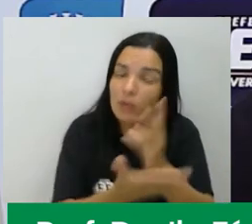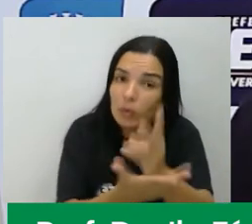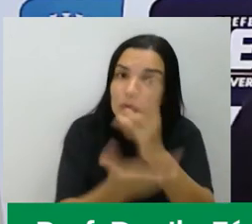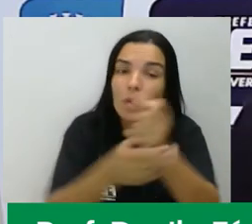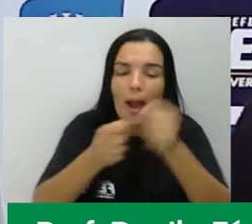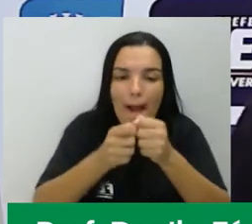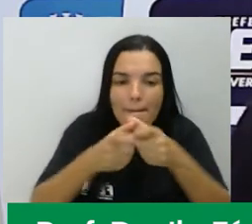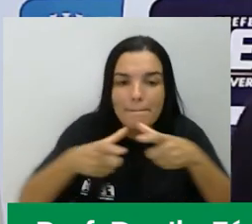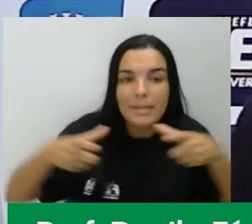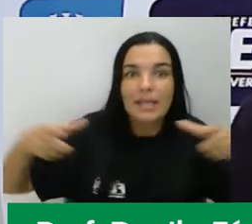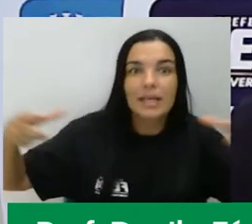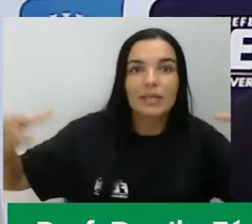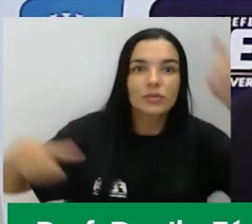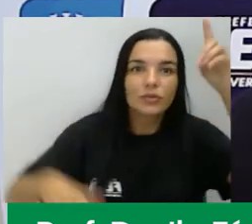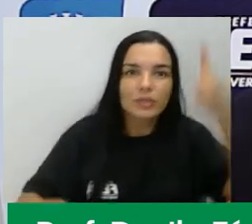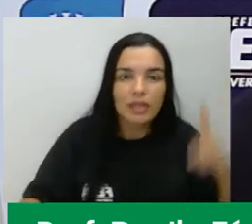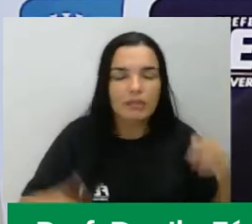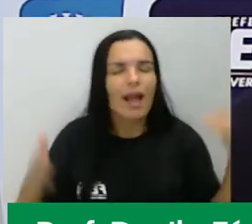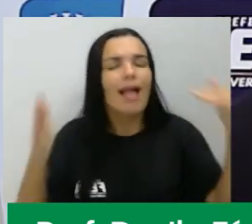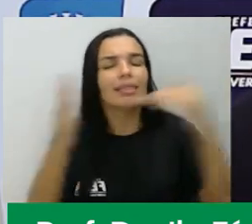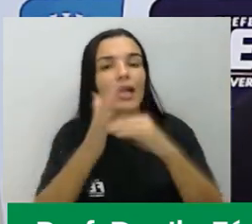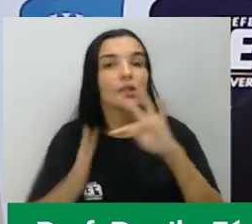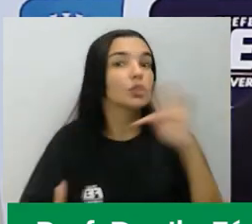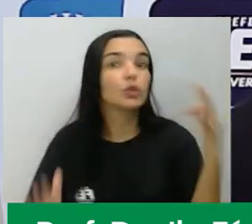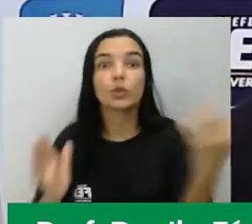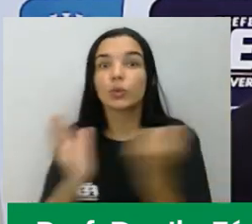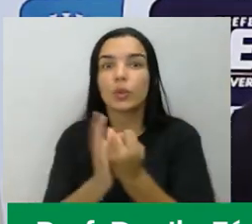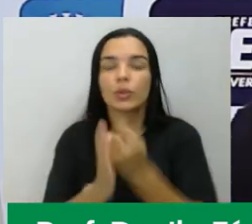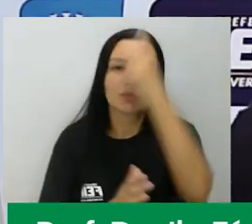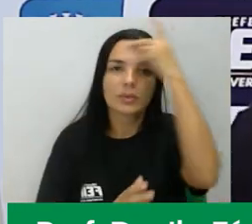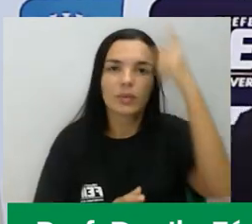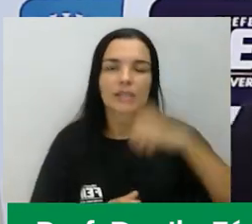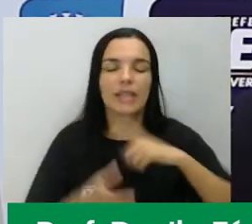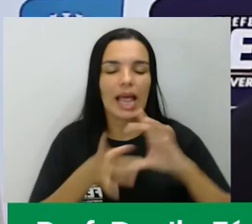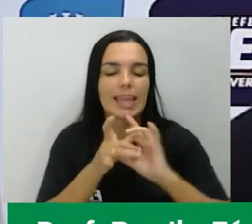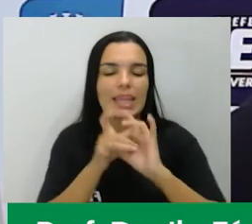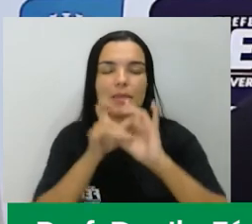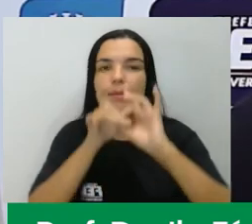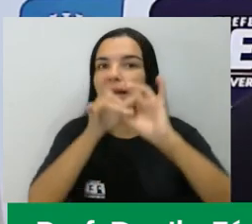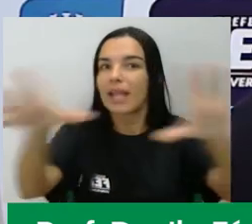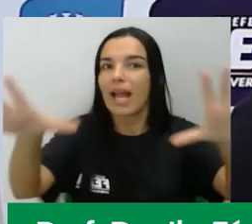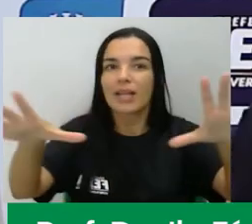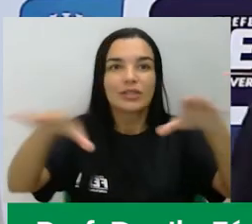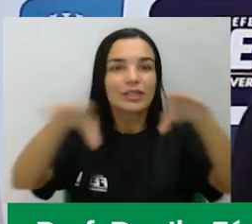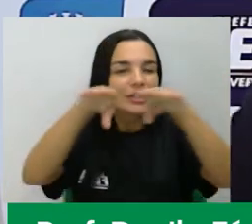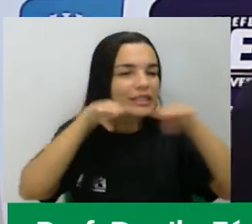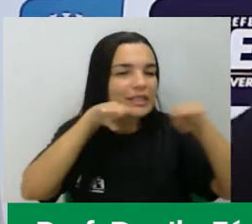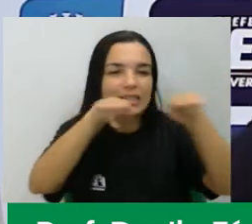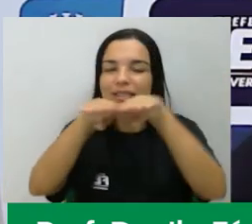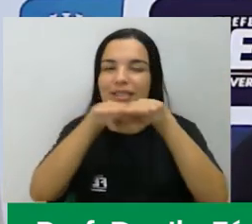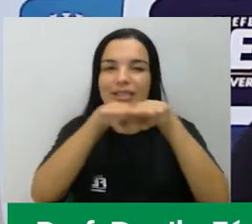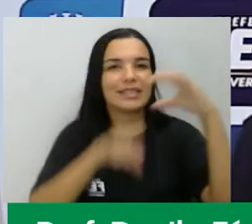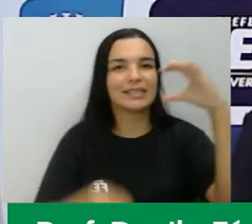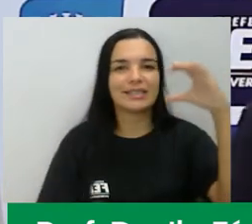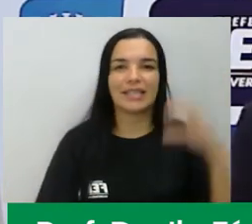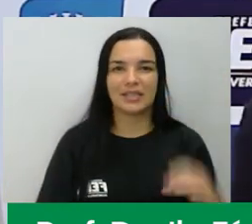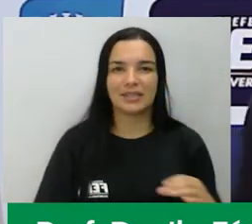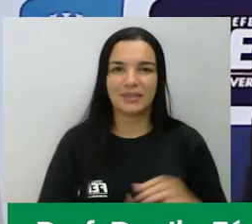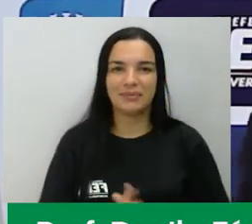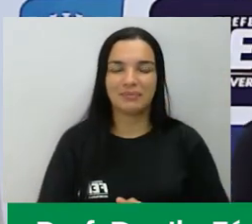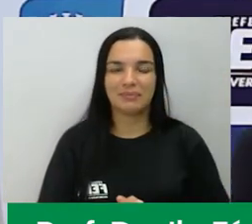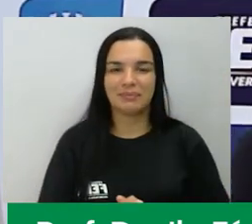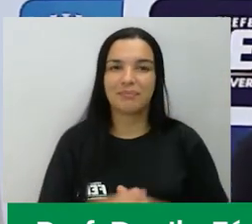todas as pessoas consigam viver em plena liberdade e cidadania. Pois é, minha gente.